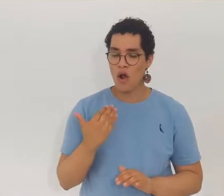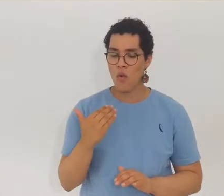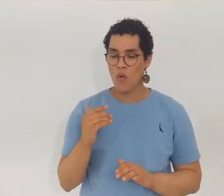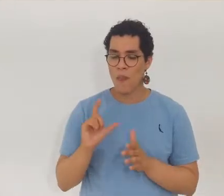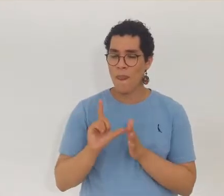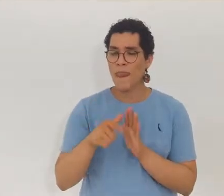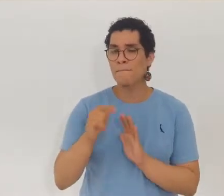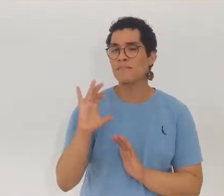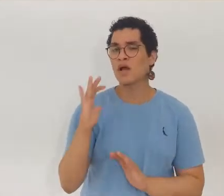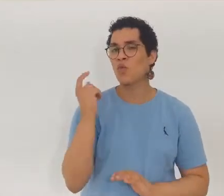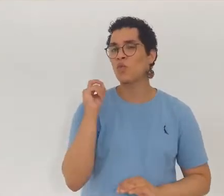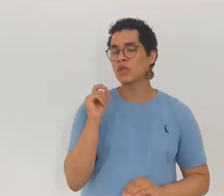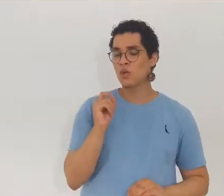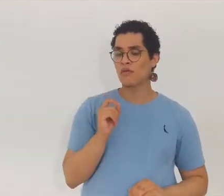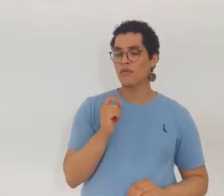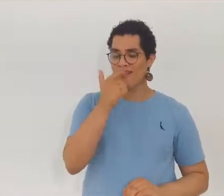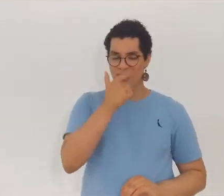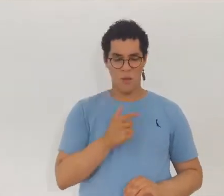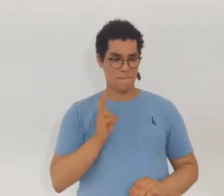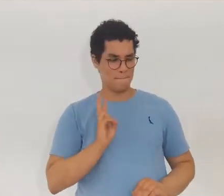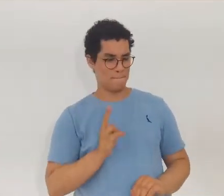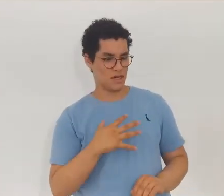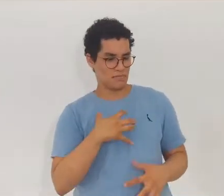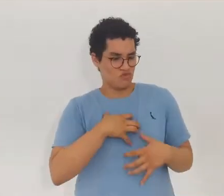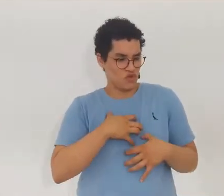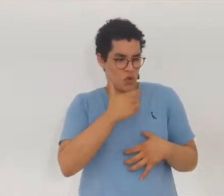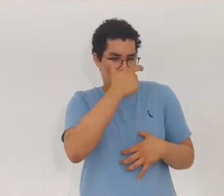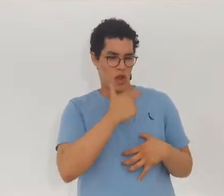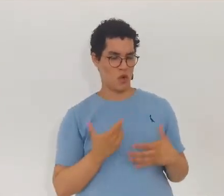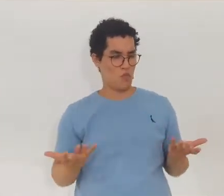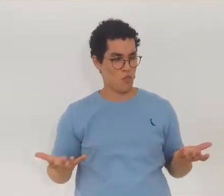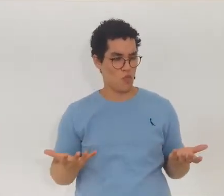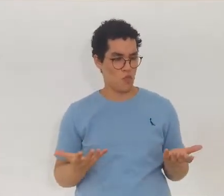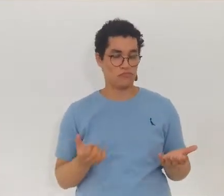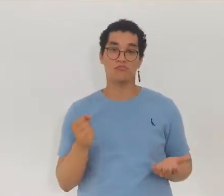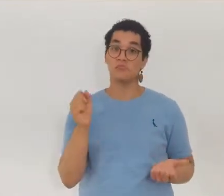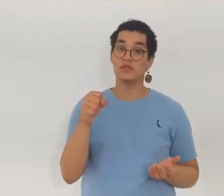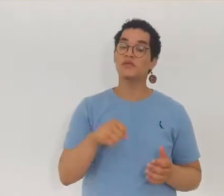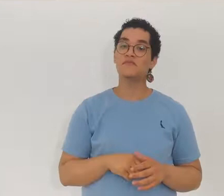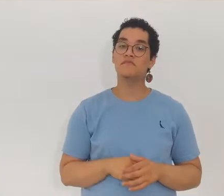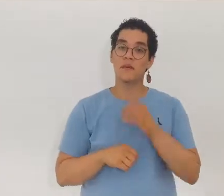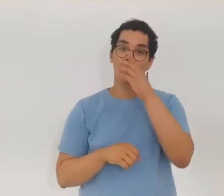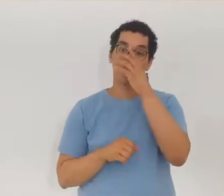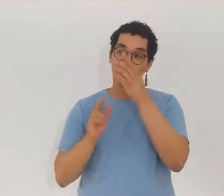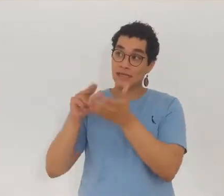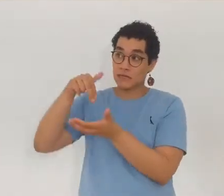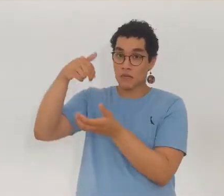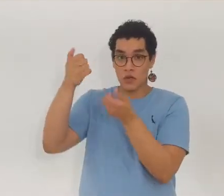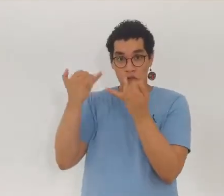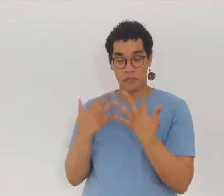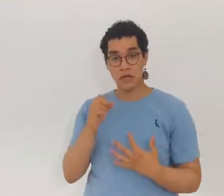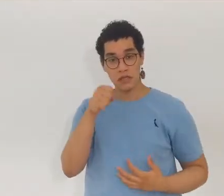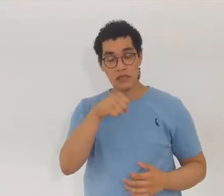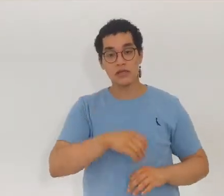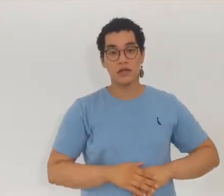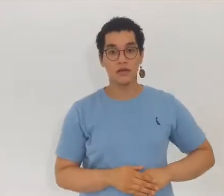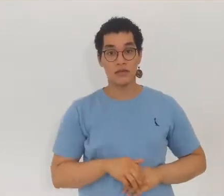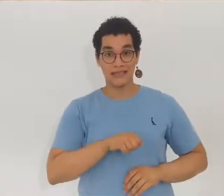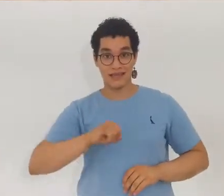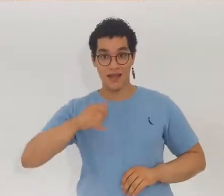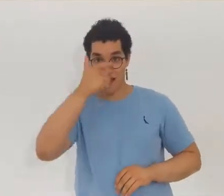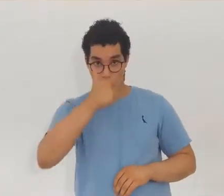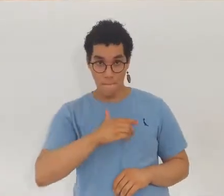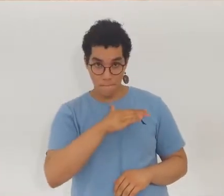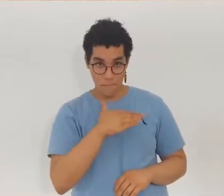após a morte, será que a gente conserva a nossa individualidade? E os Espíritos deixam claro que sim. Ainda que nós